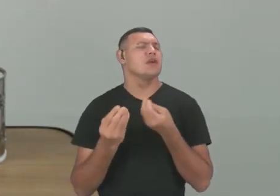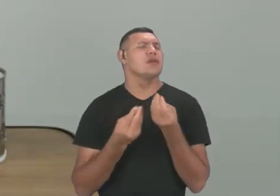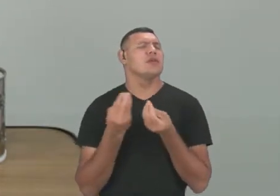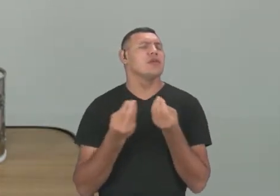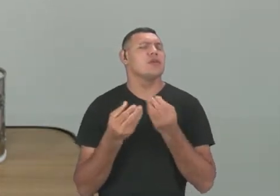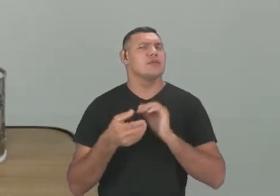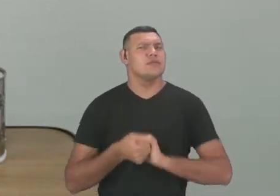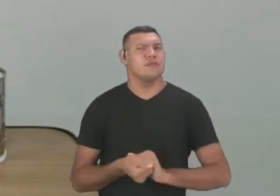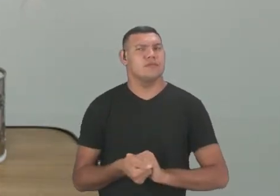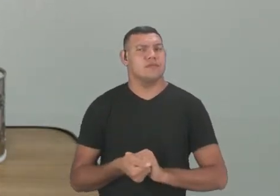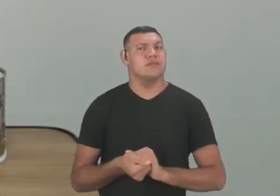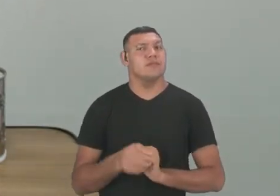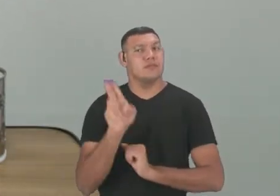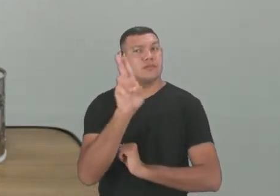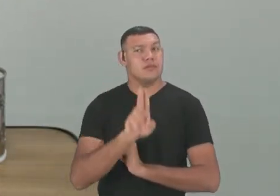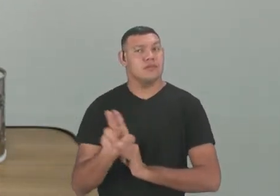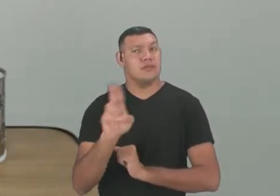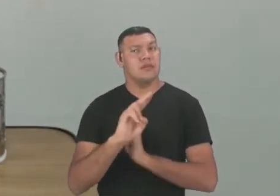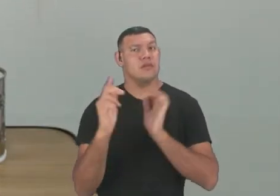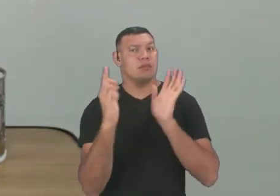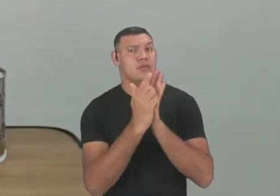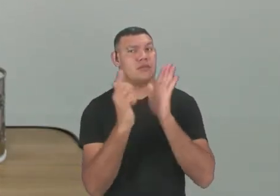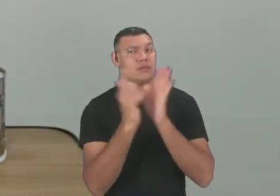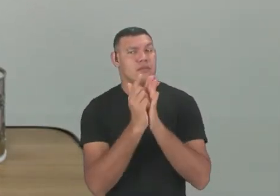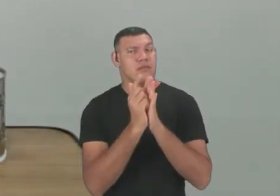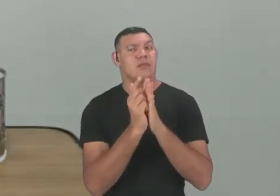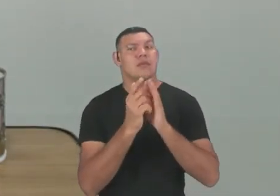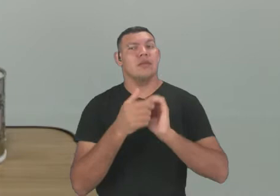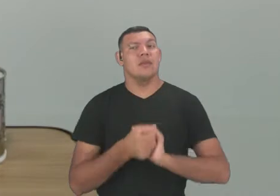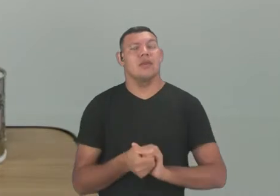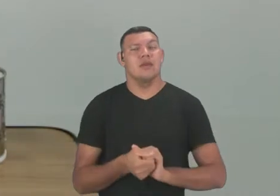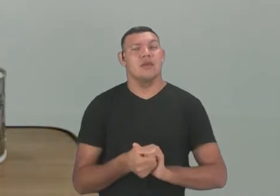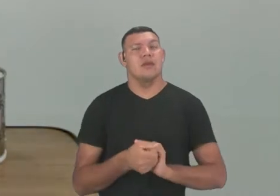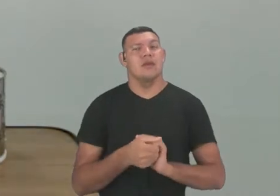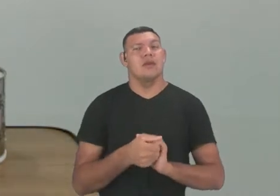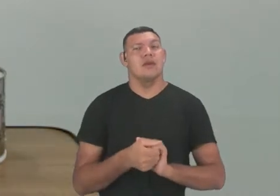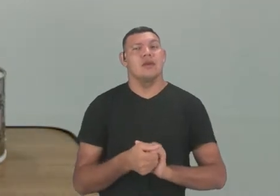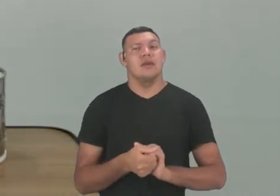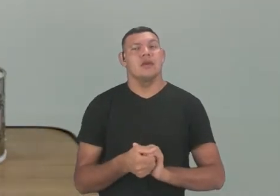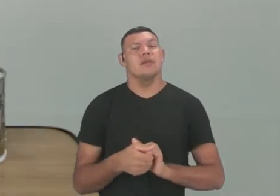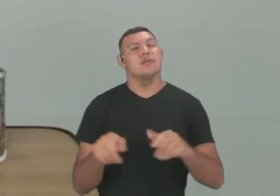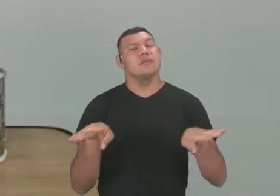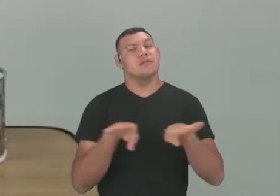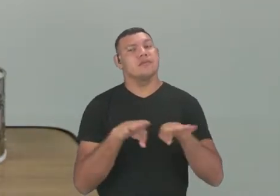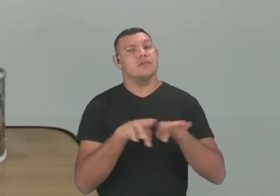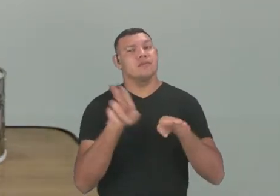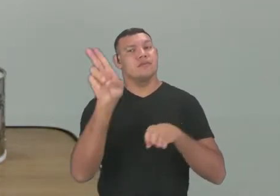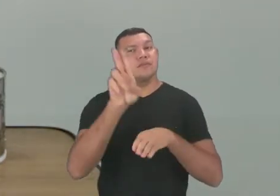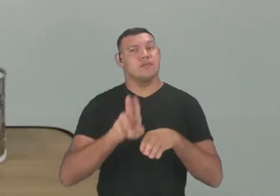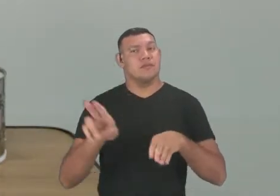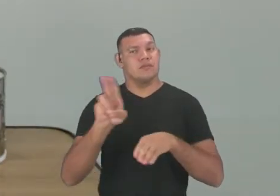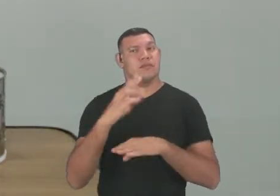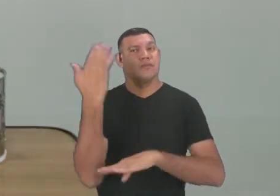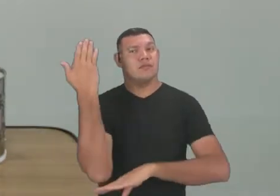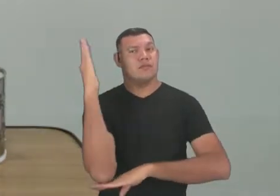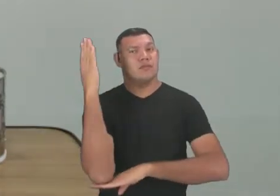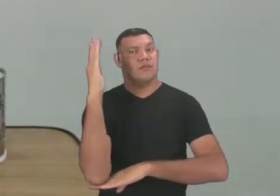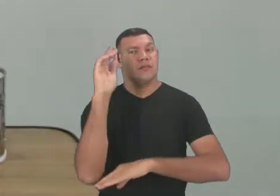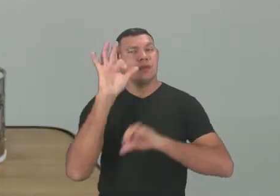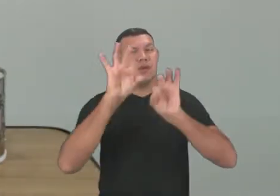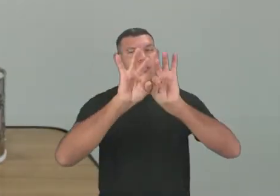pipa? Foi utilizado papel, papel seda. Também foi utilizado a madeira,